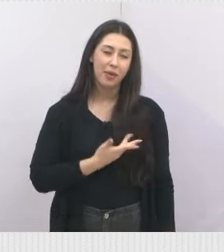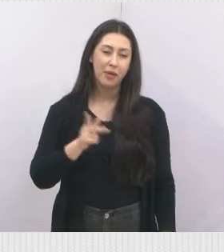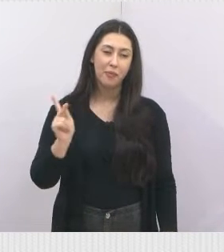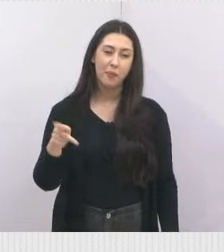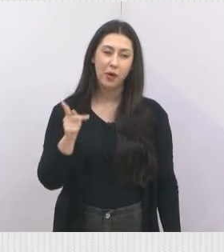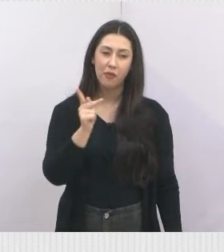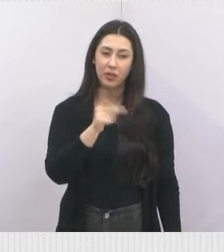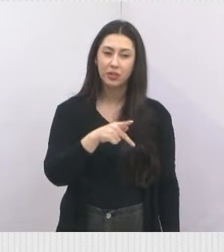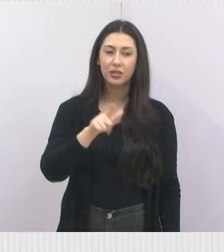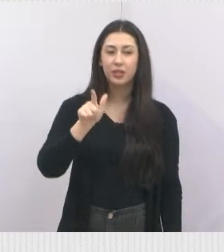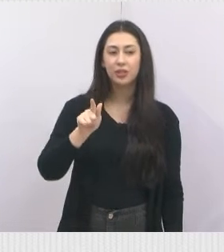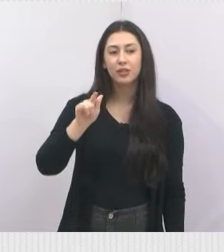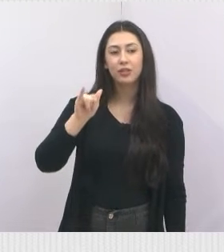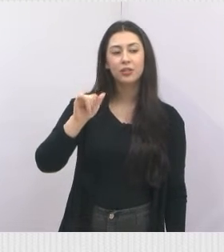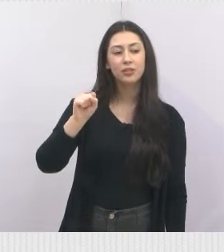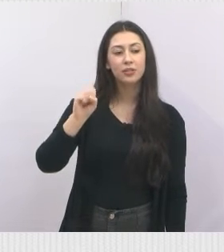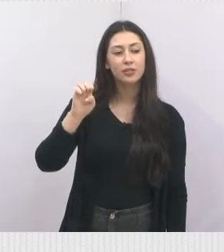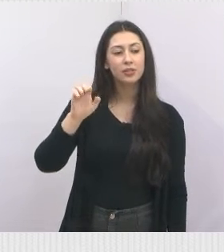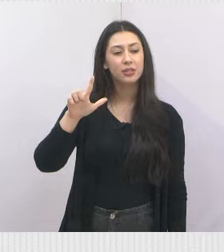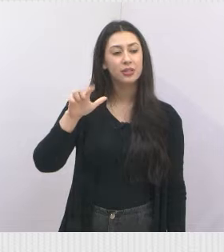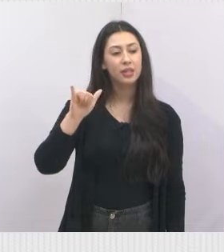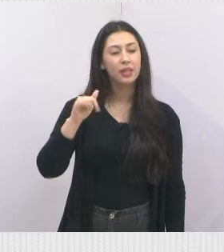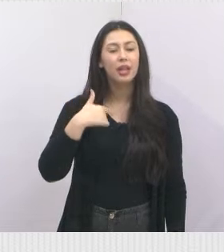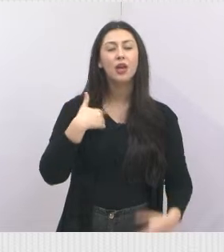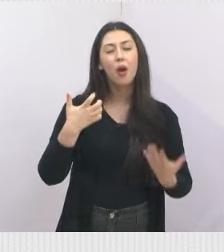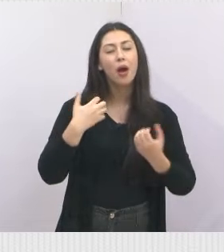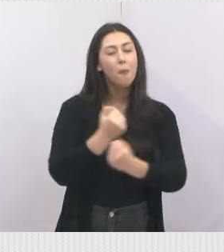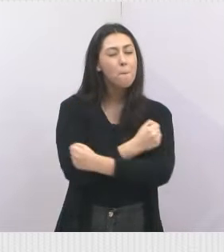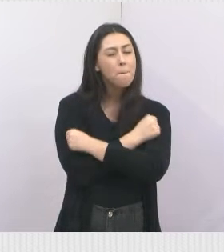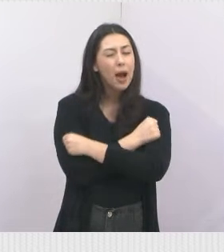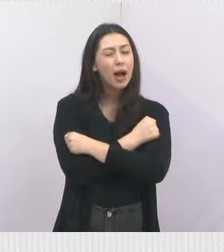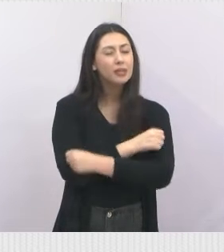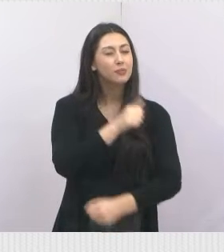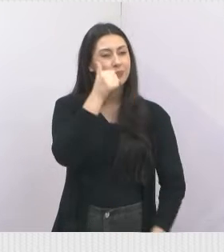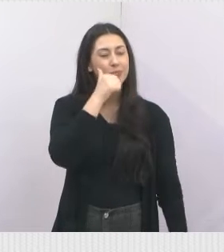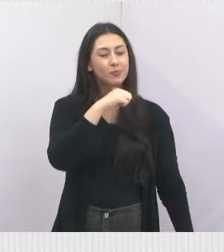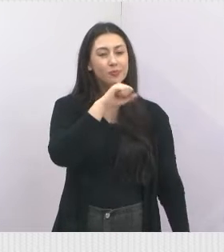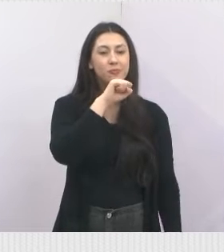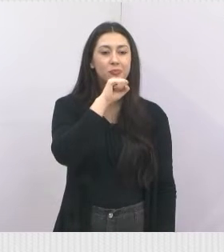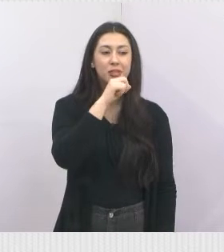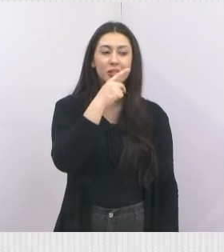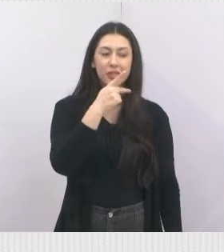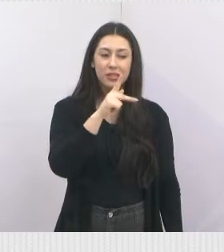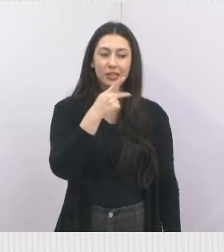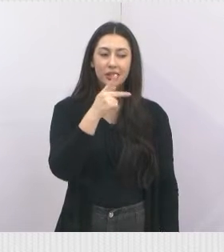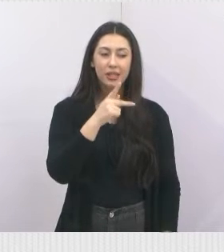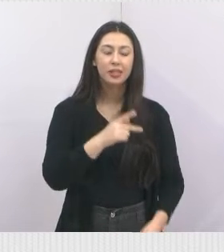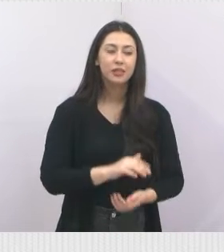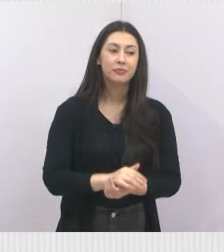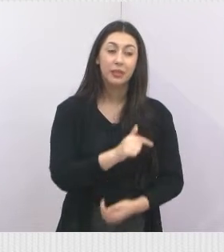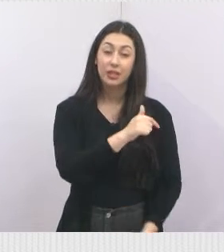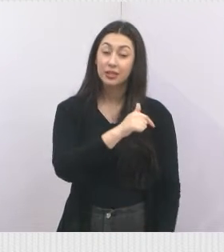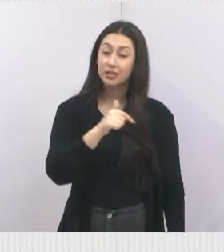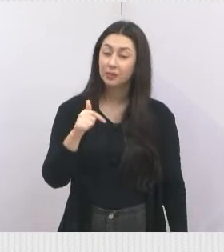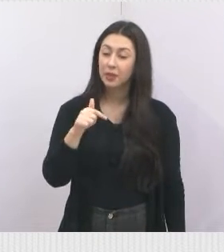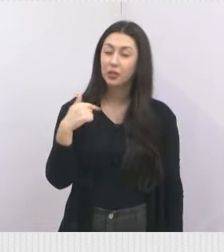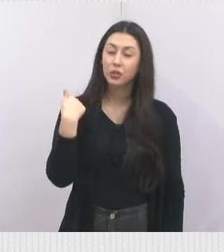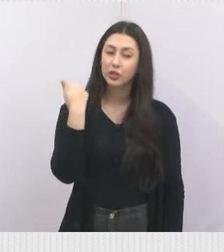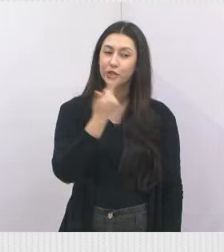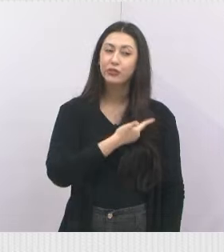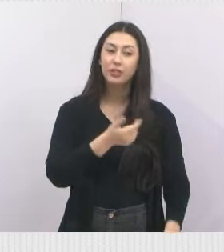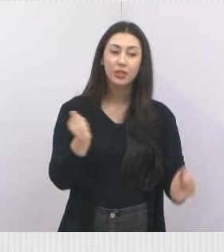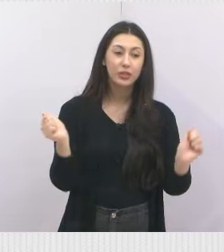Gisele Silva Aguiar, que eu quero mandar um abraço para a mãe dela, a Dadá, que agora, essa semana, estaremos juntos,